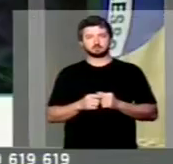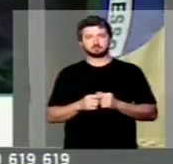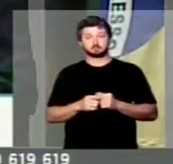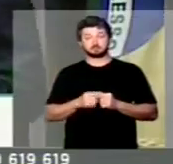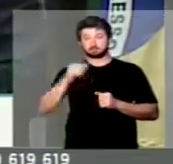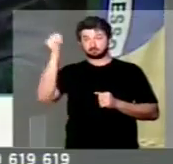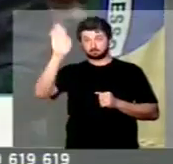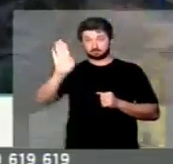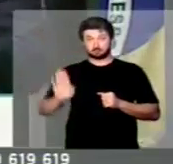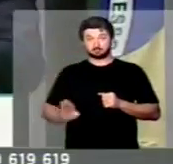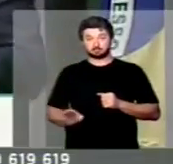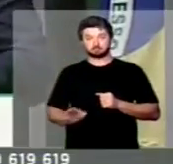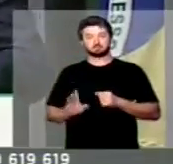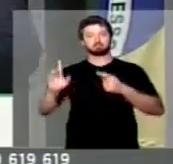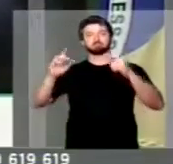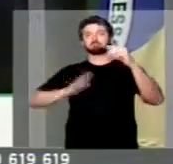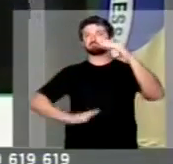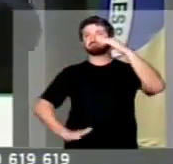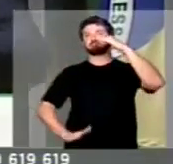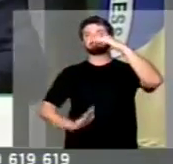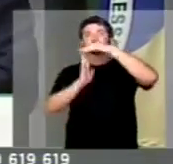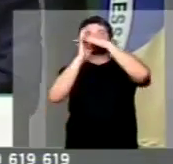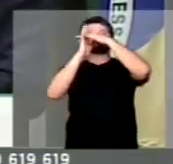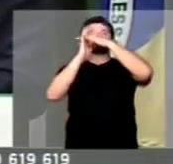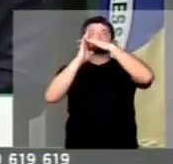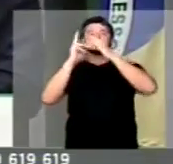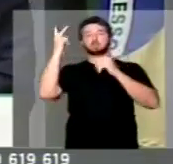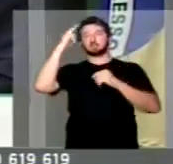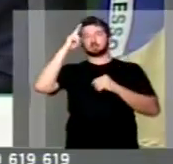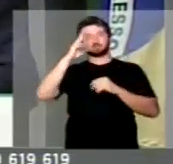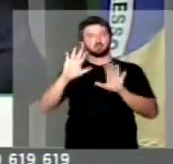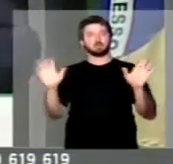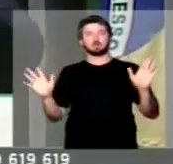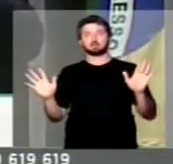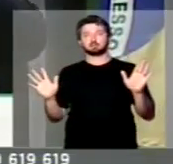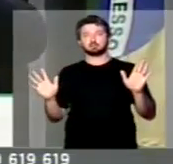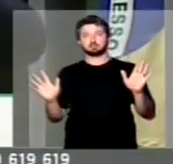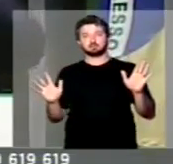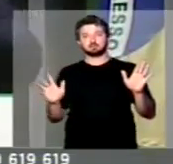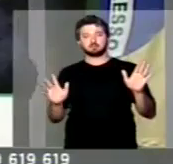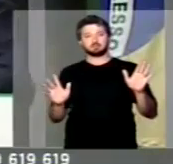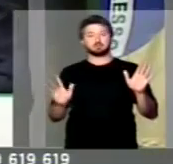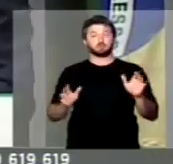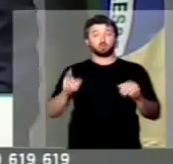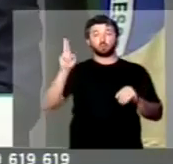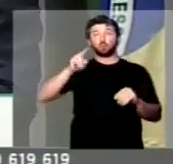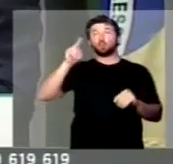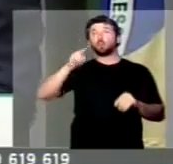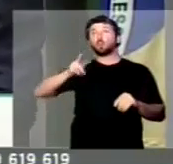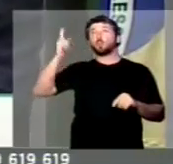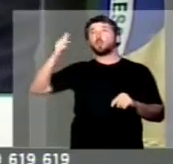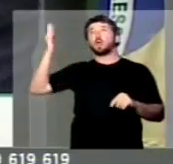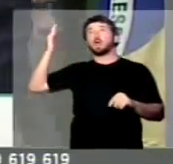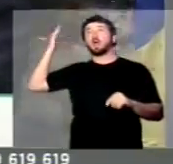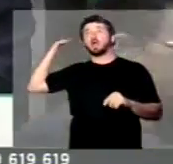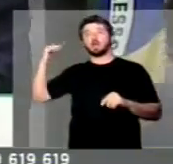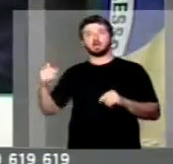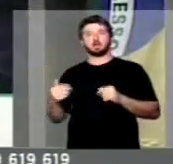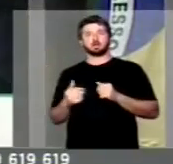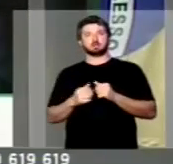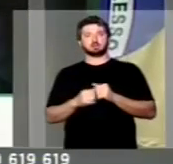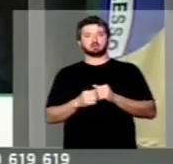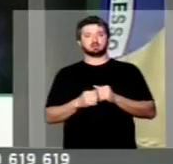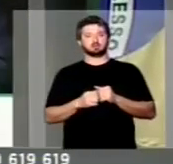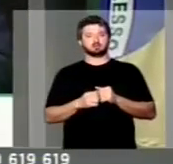o Brasil atingiu um número recorde na sua história. Jamais em toda a história do nosso